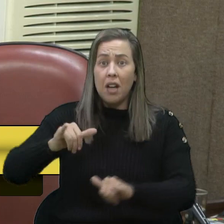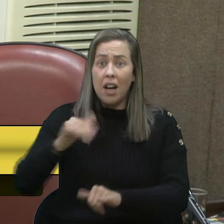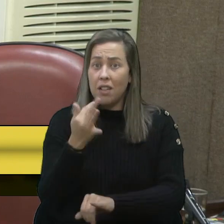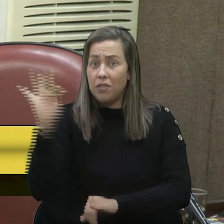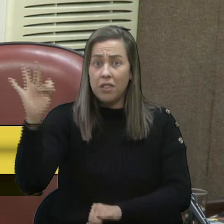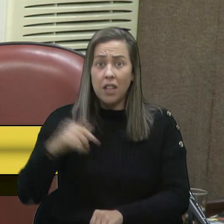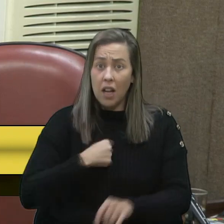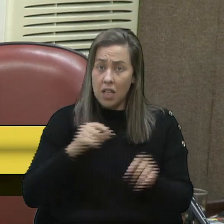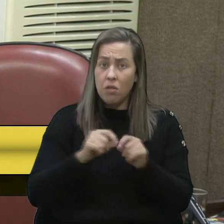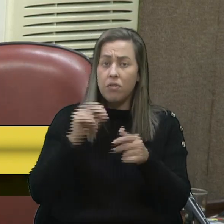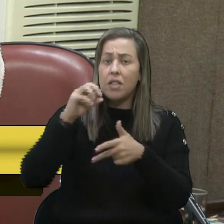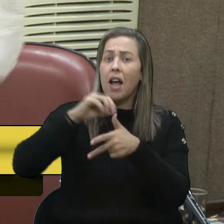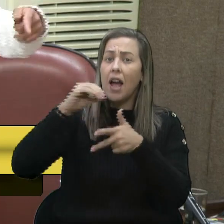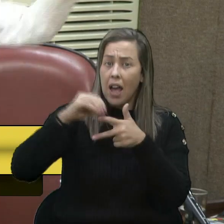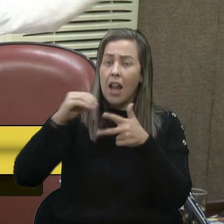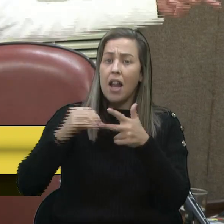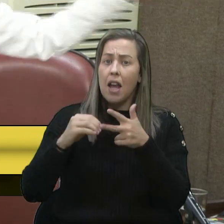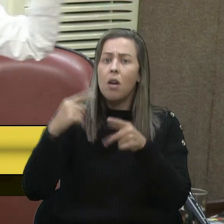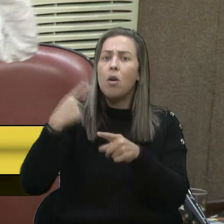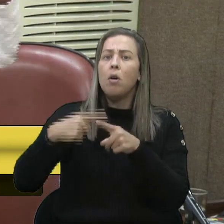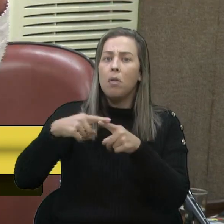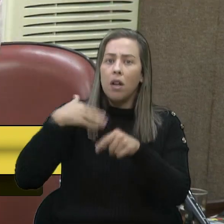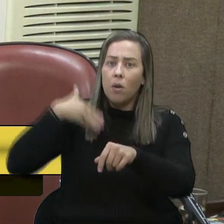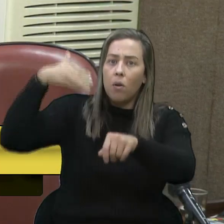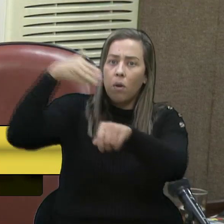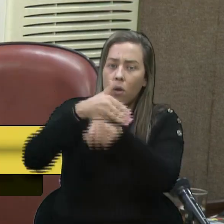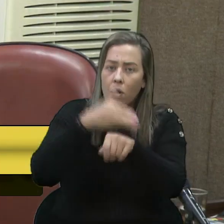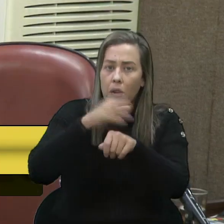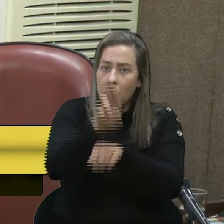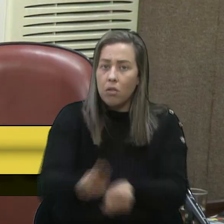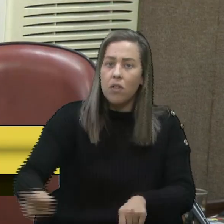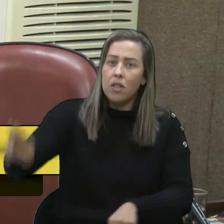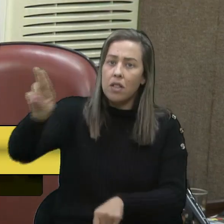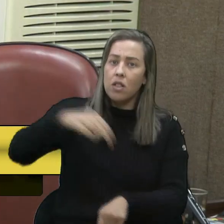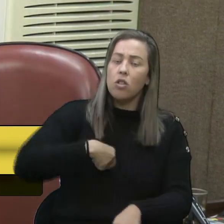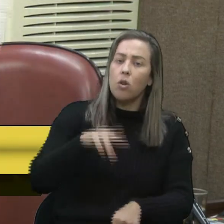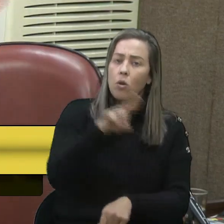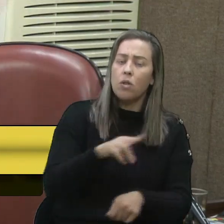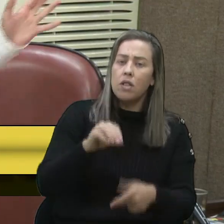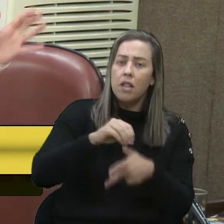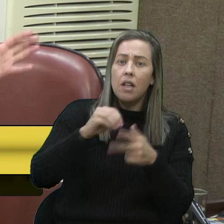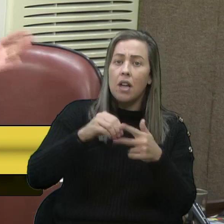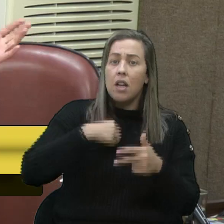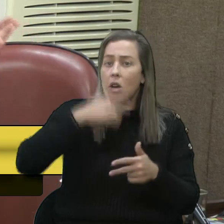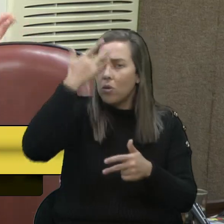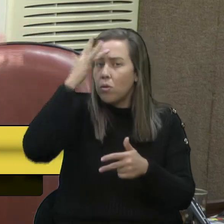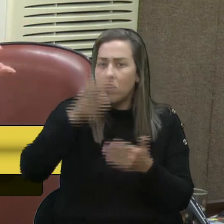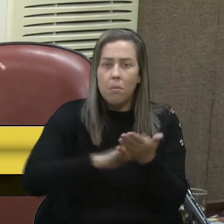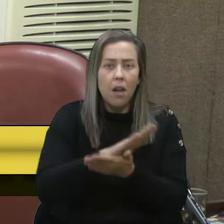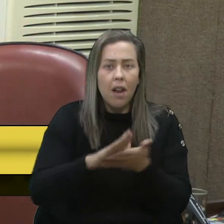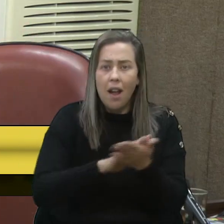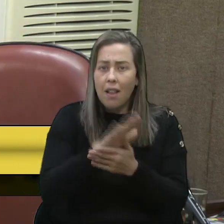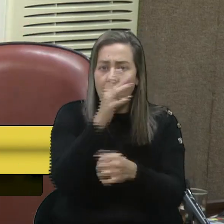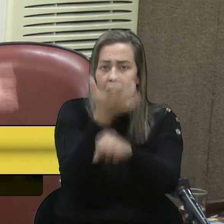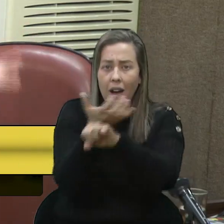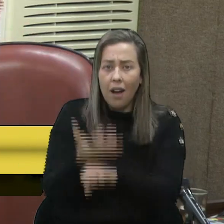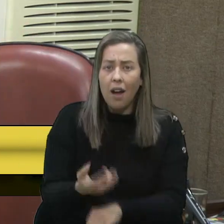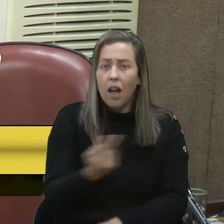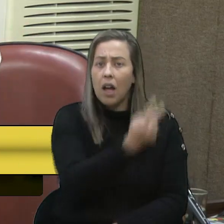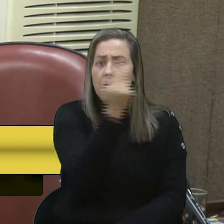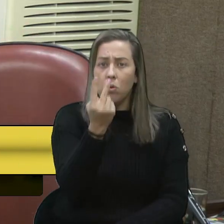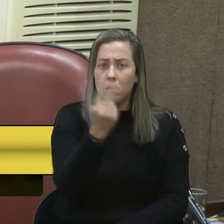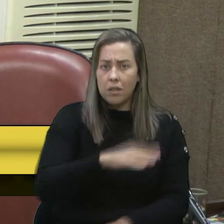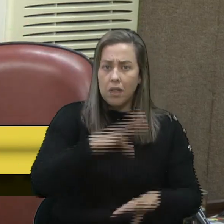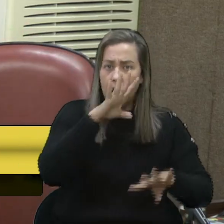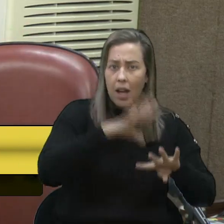que fazer Enem, porque é só através do Enem que eu ia ingressar na universidade. E eu não sabia nada sobre as duas matérias. Porque a gente